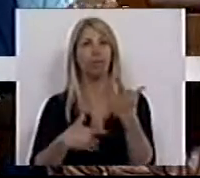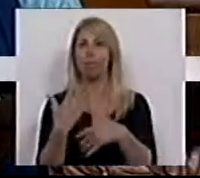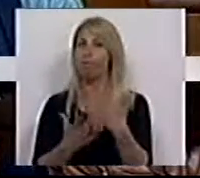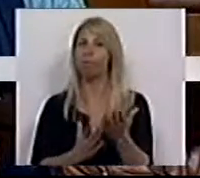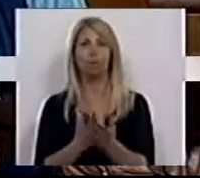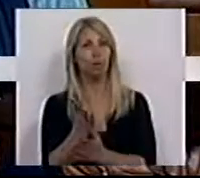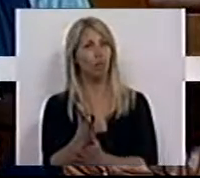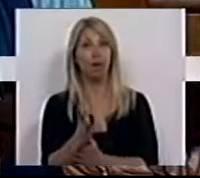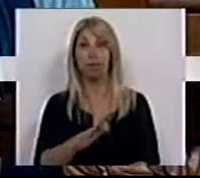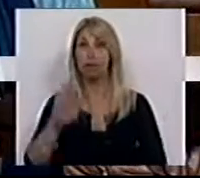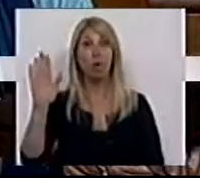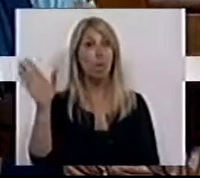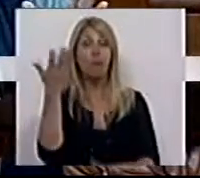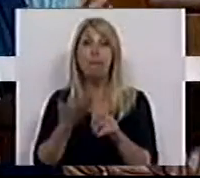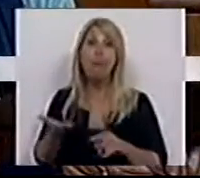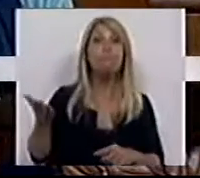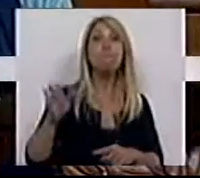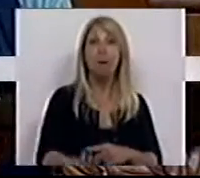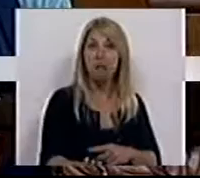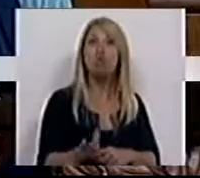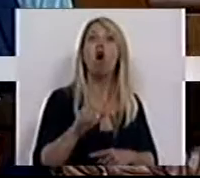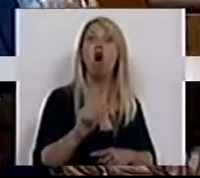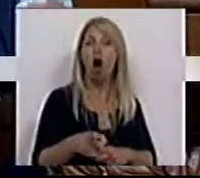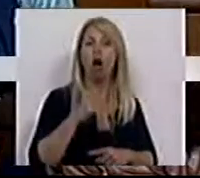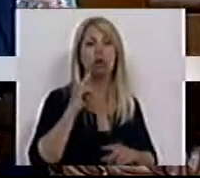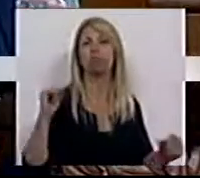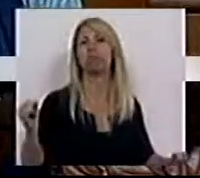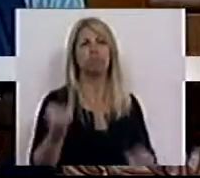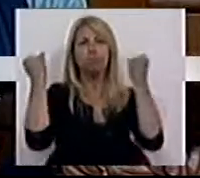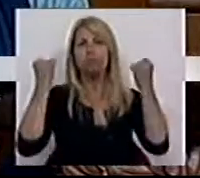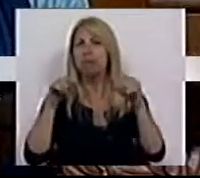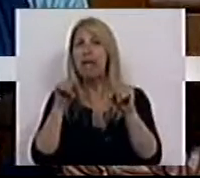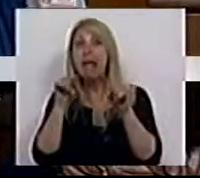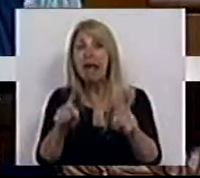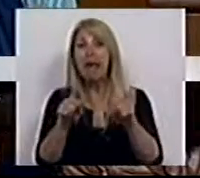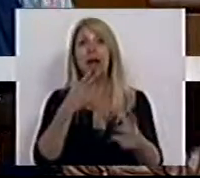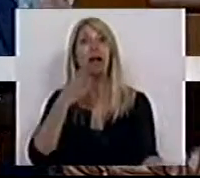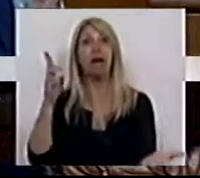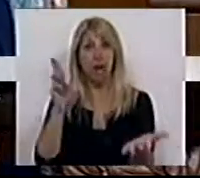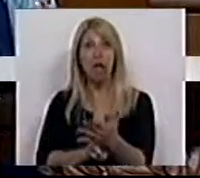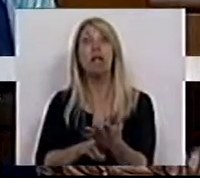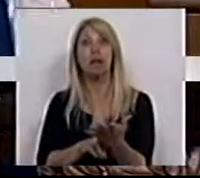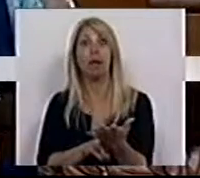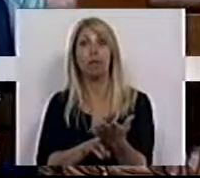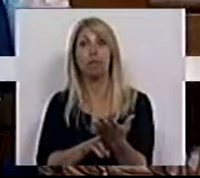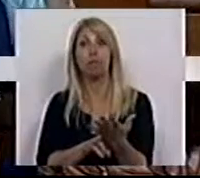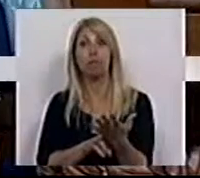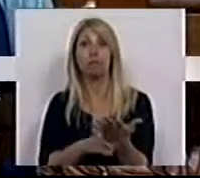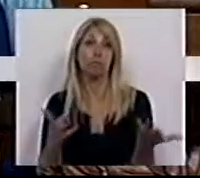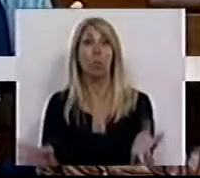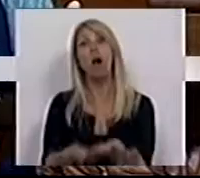O primeiro passo é recusar que esta realidade seja a nova